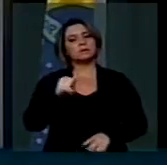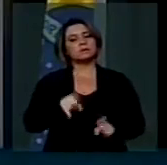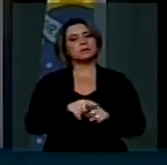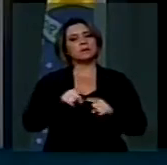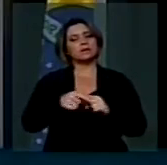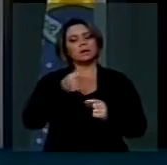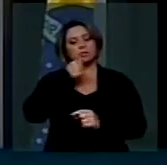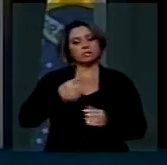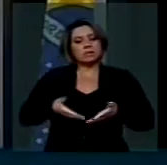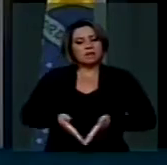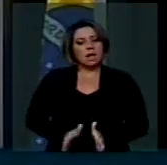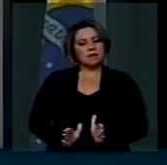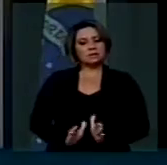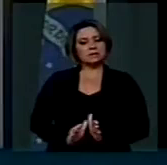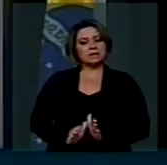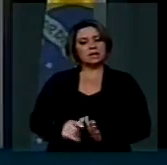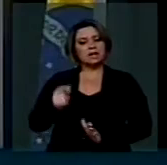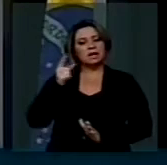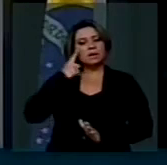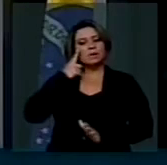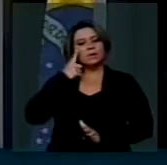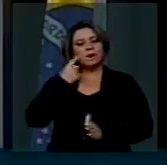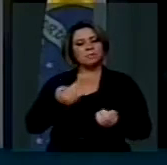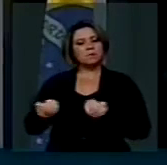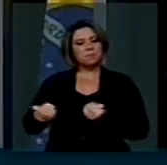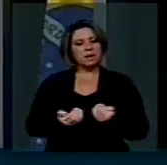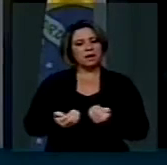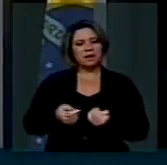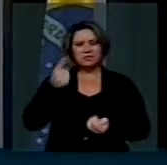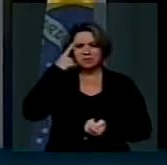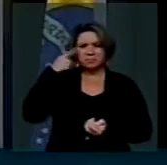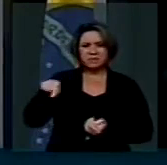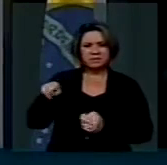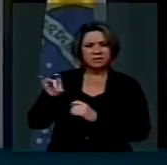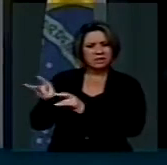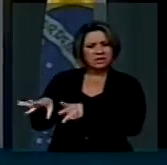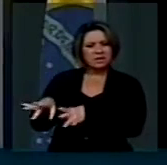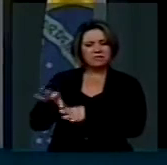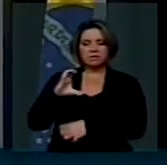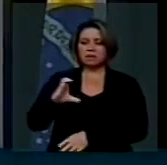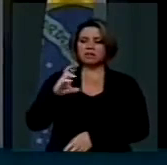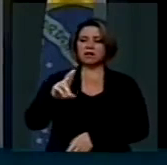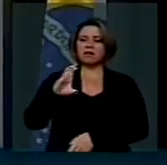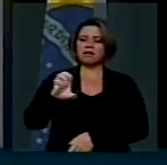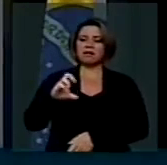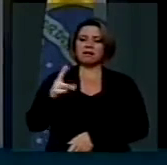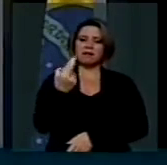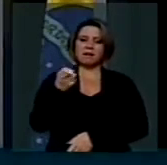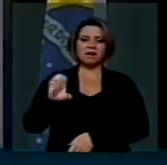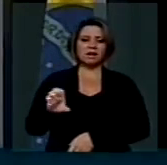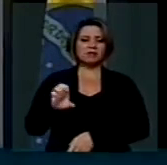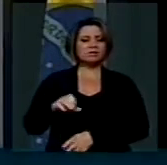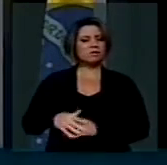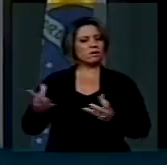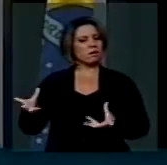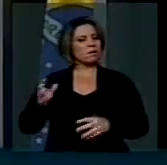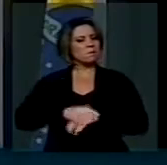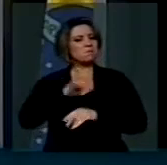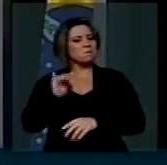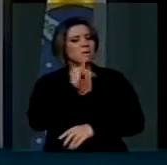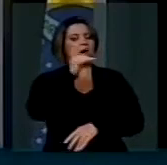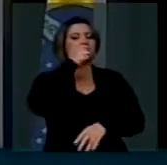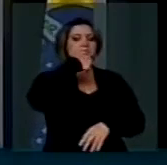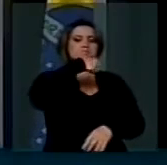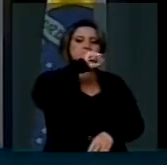mal nasceu a criança, já está se pensando, é na creche. A creche é importante, mas a família é mais importante. O cuidado